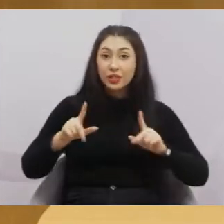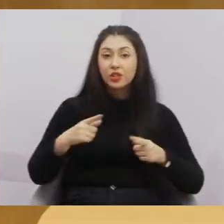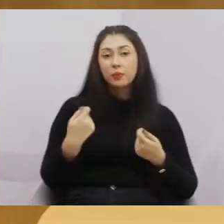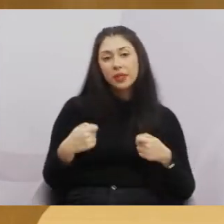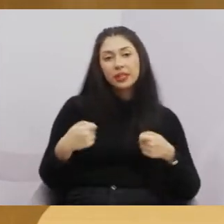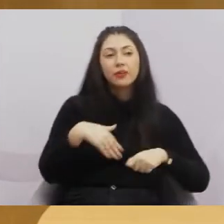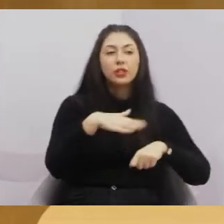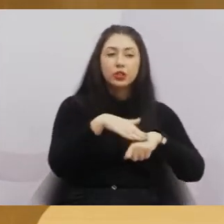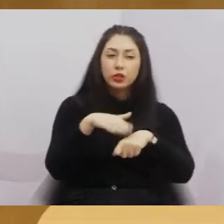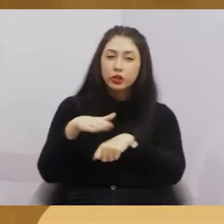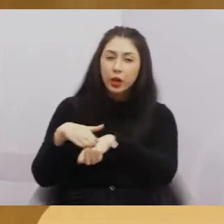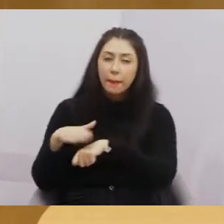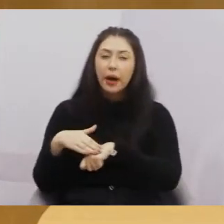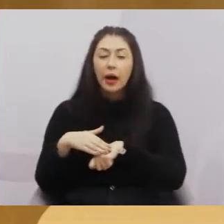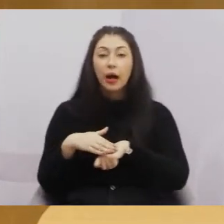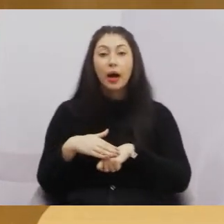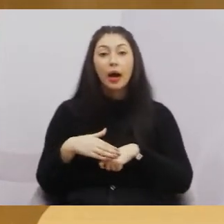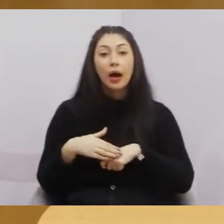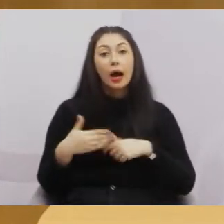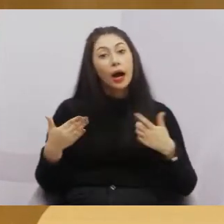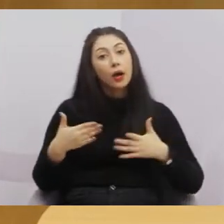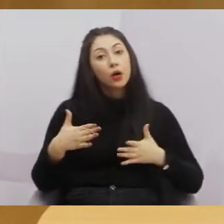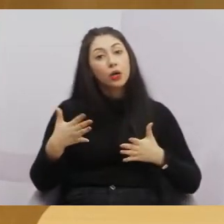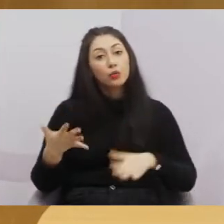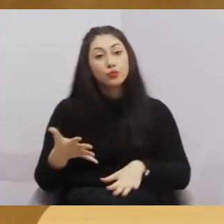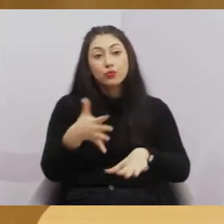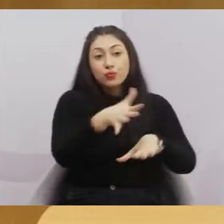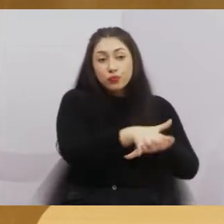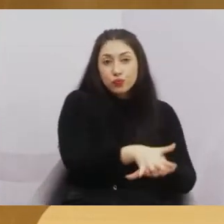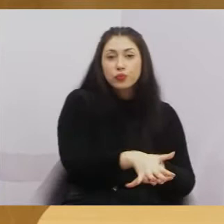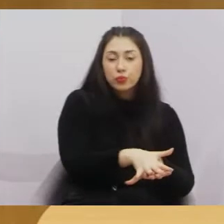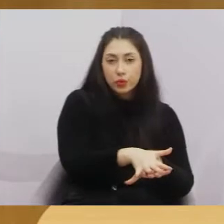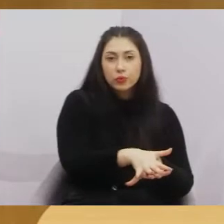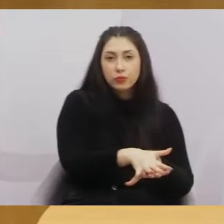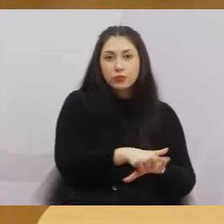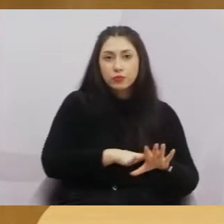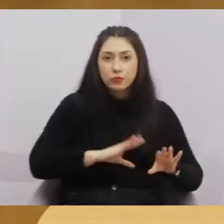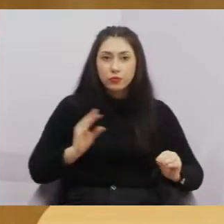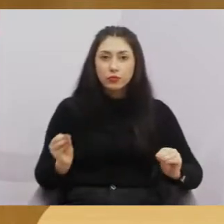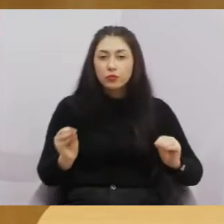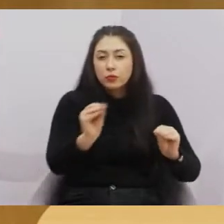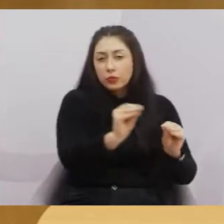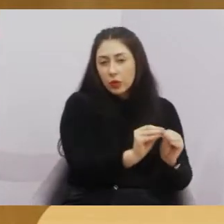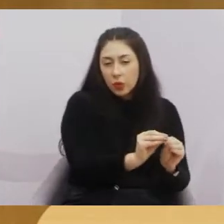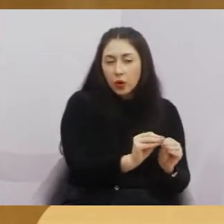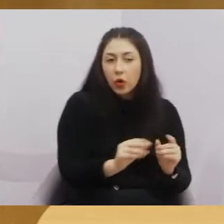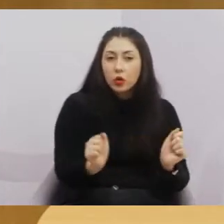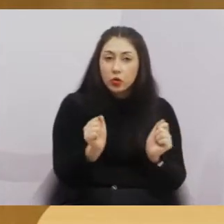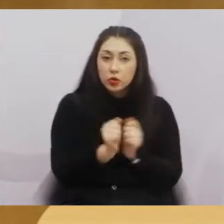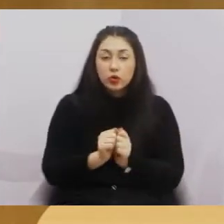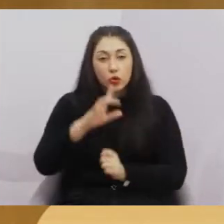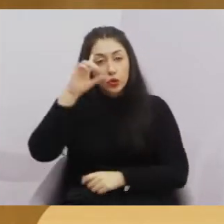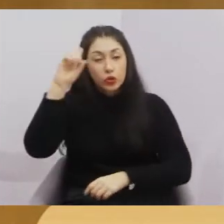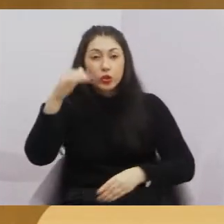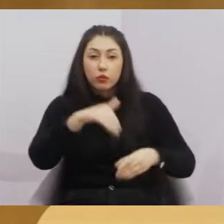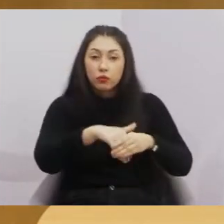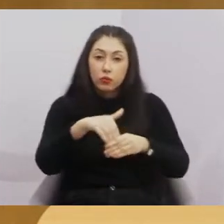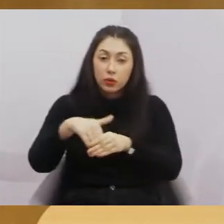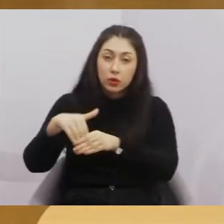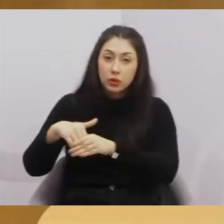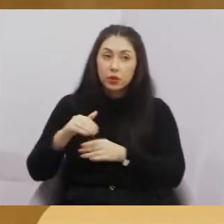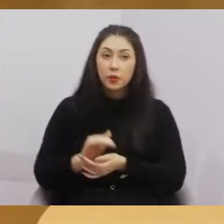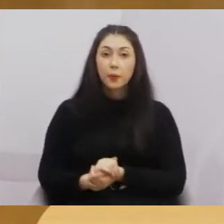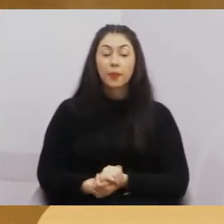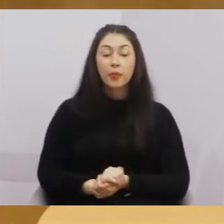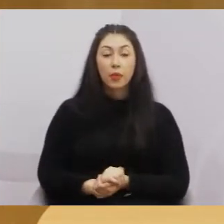convocar os vereadores para estar vindo. A gente já trouxe as sessões solene aqui para essa casa, juntamente, no dia da votação da sessão,